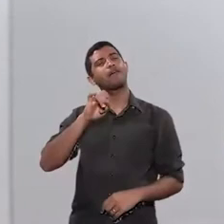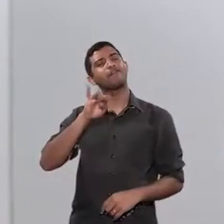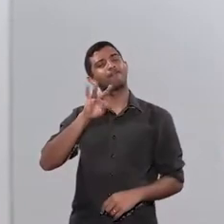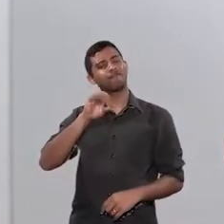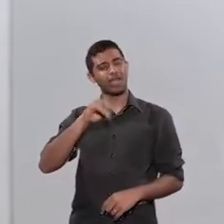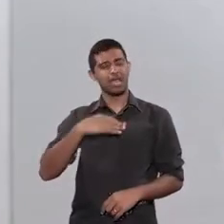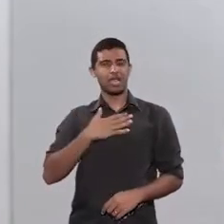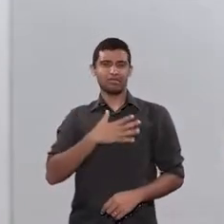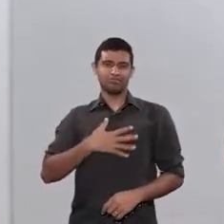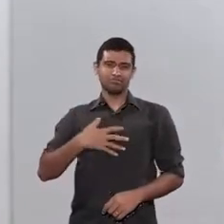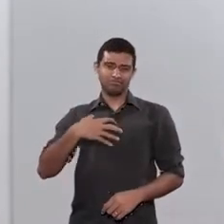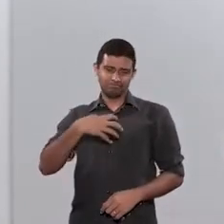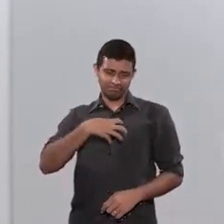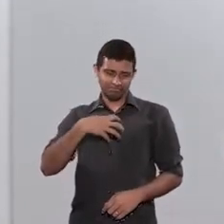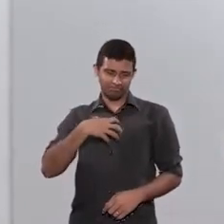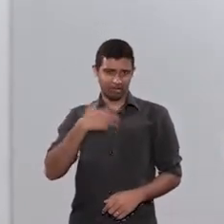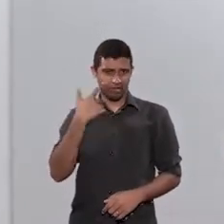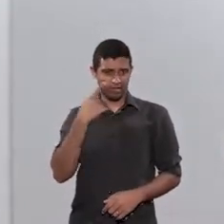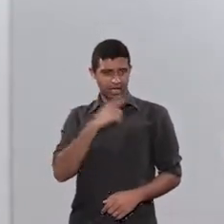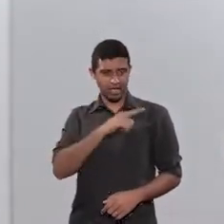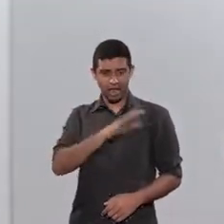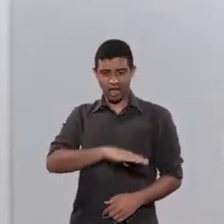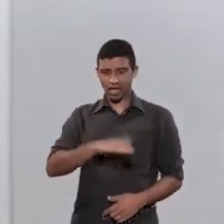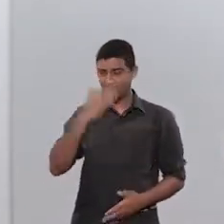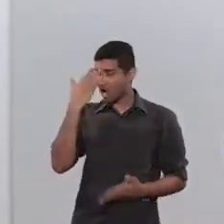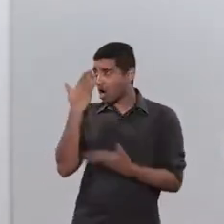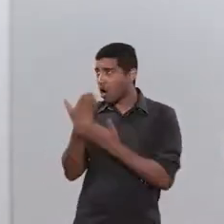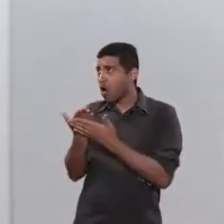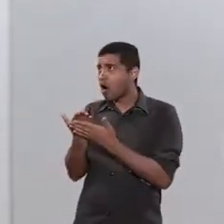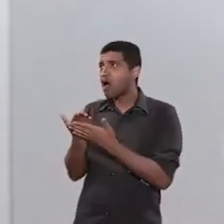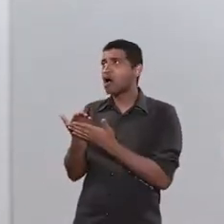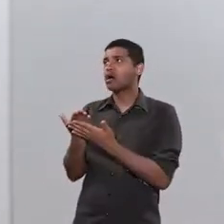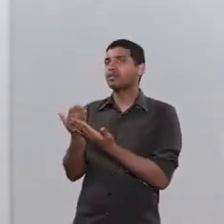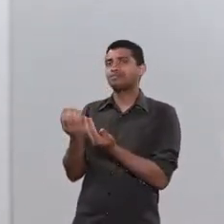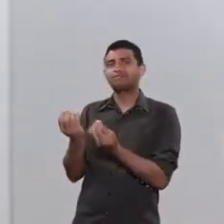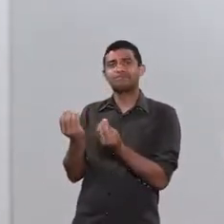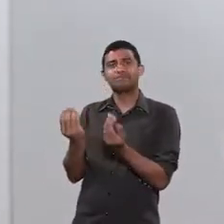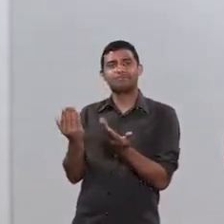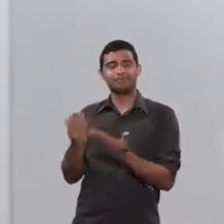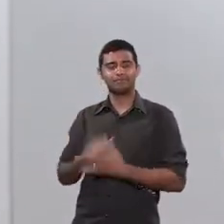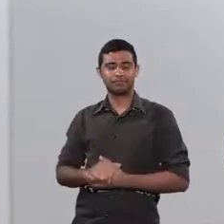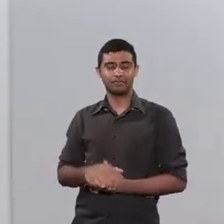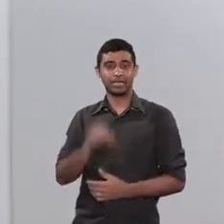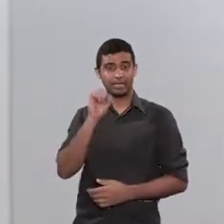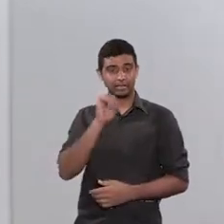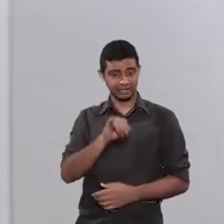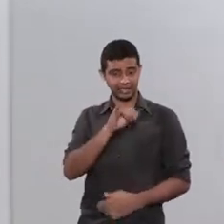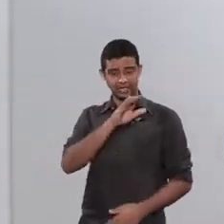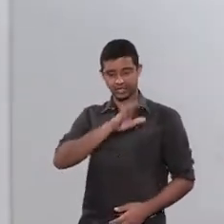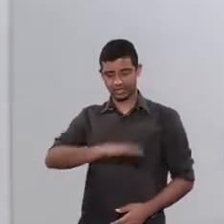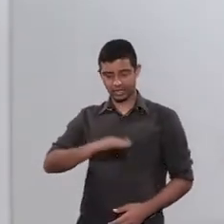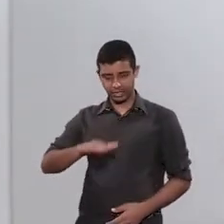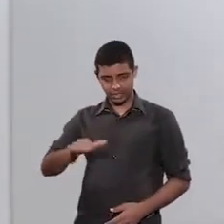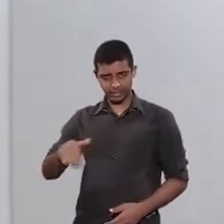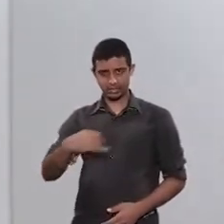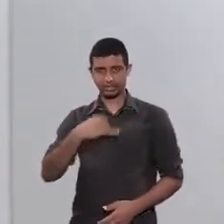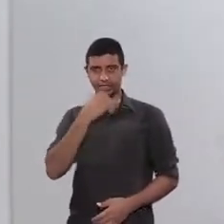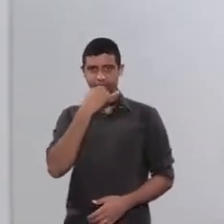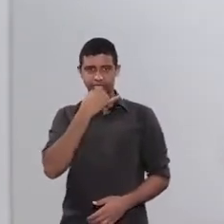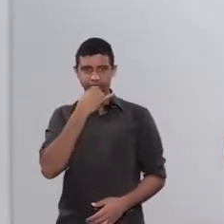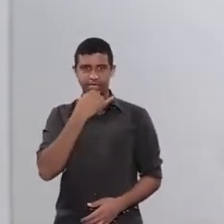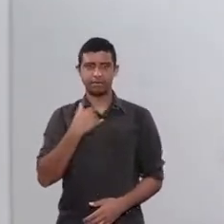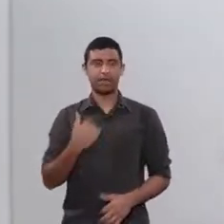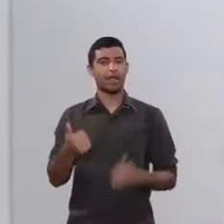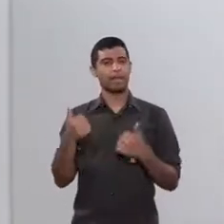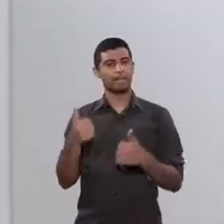gera confiança e é estruturante na criança, que é a relação de confiança. Então, se a criança chega, e isso acontece muito,